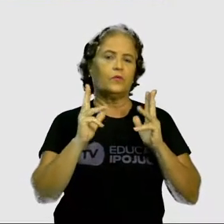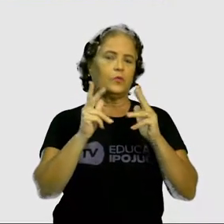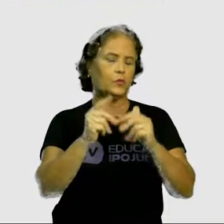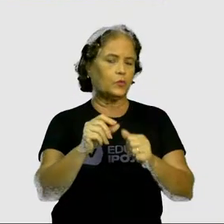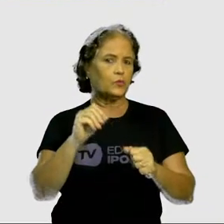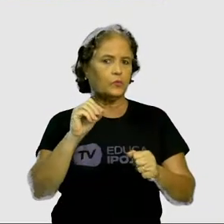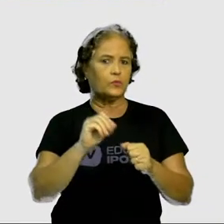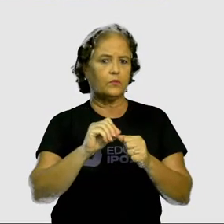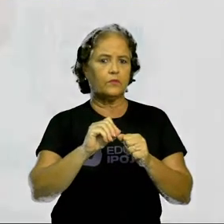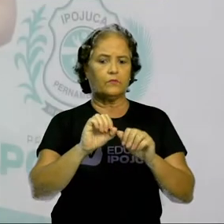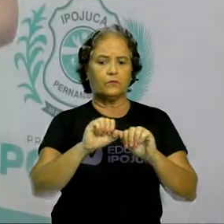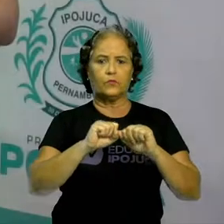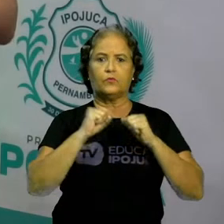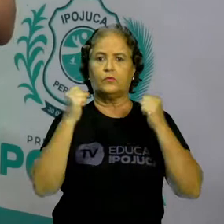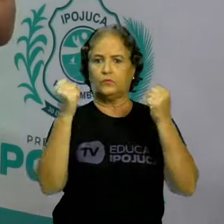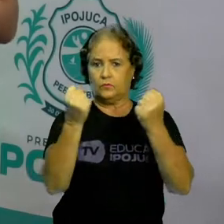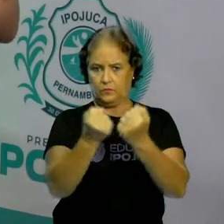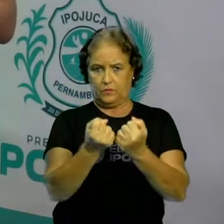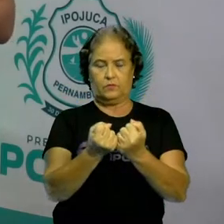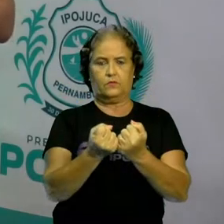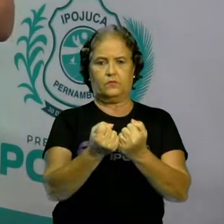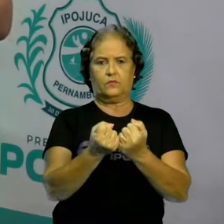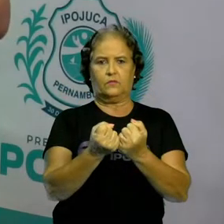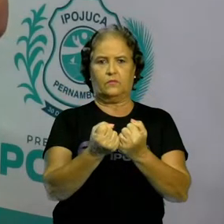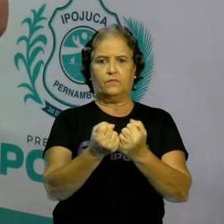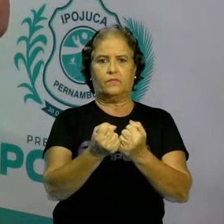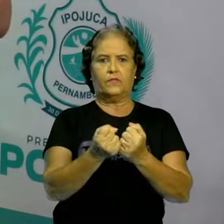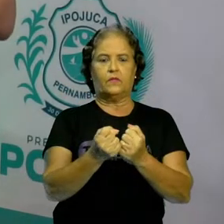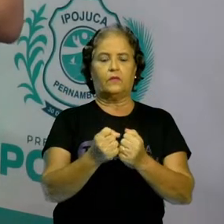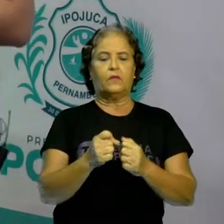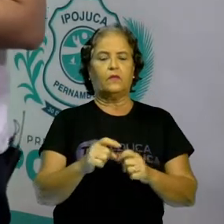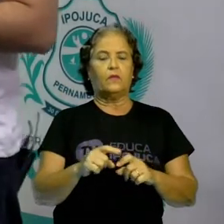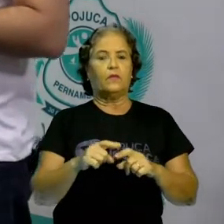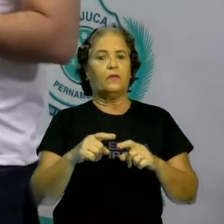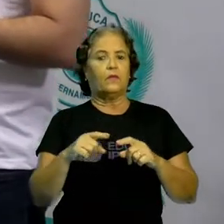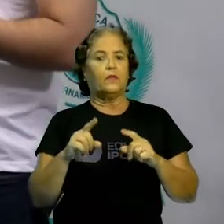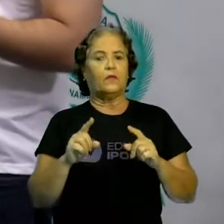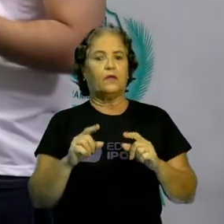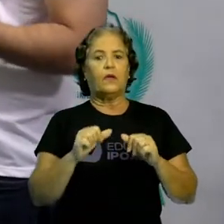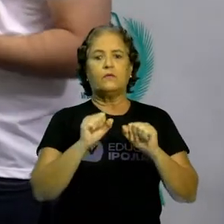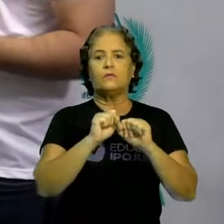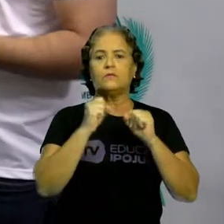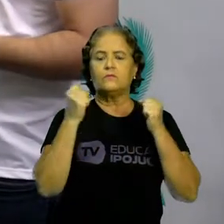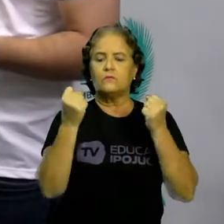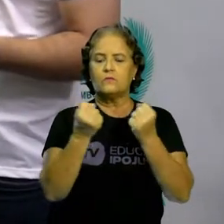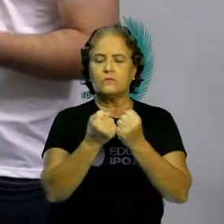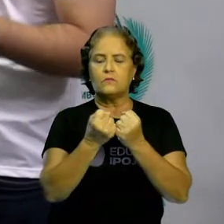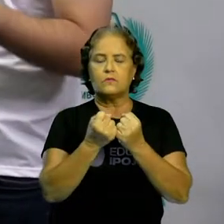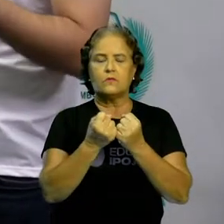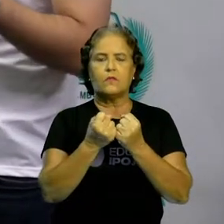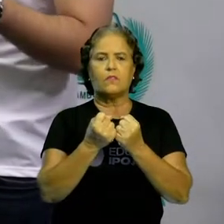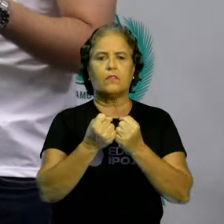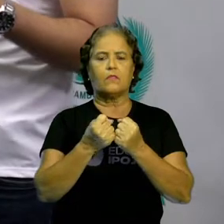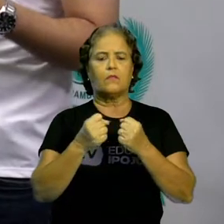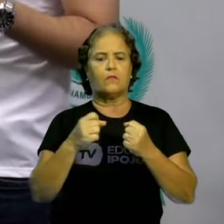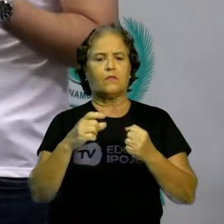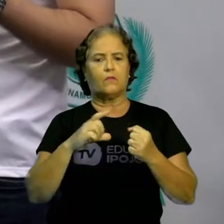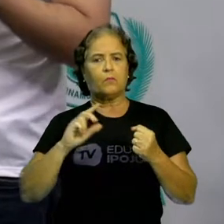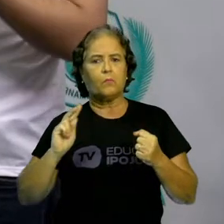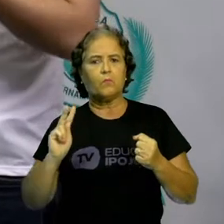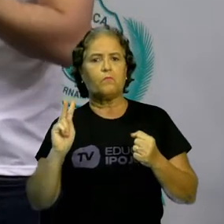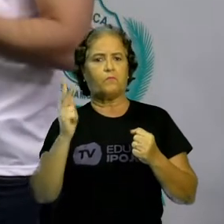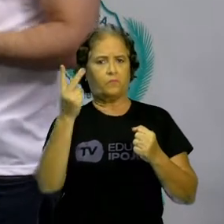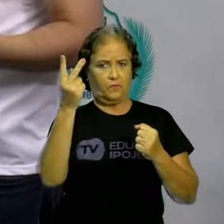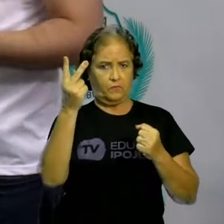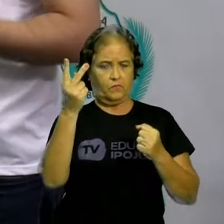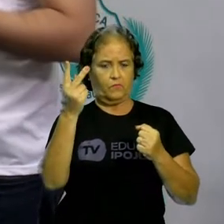sociedade e que aquela sociedade, ela dá valor, tá certo? Então, aquilo que a sociedade